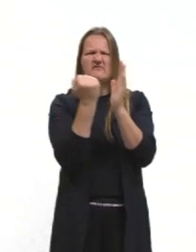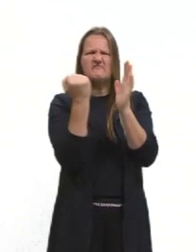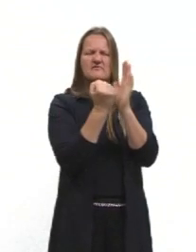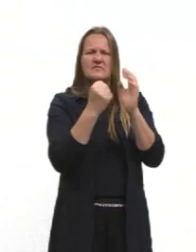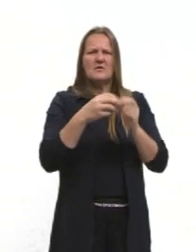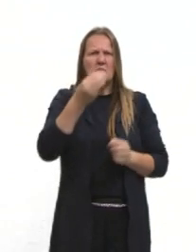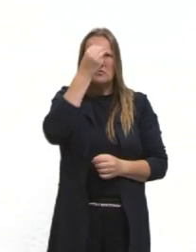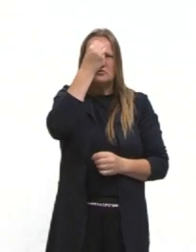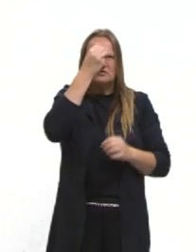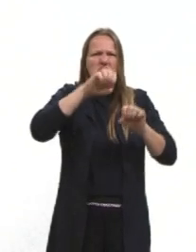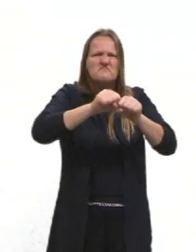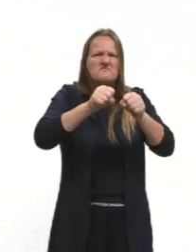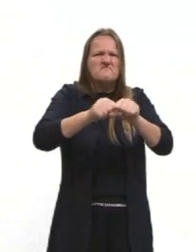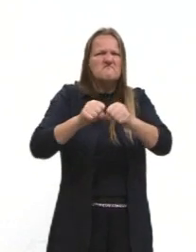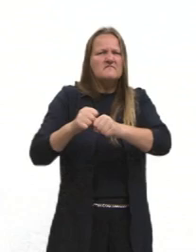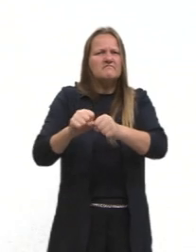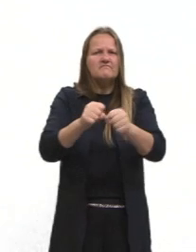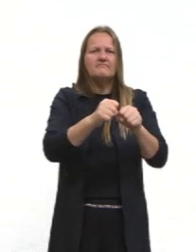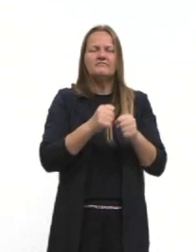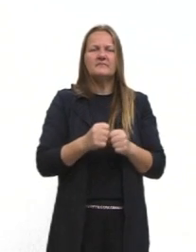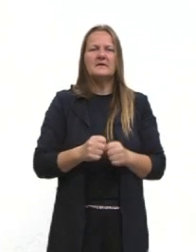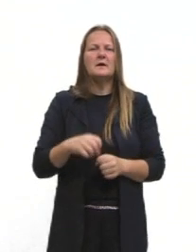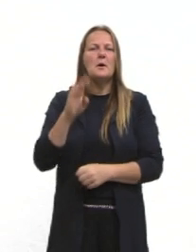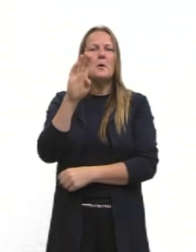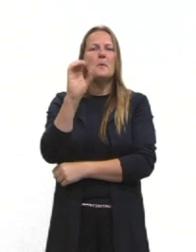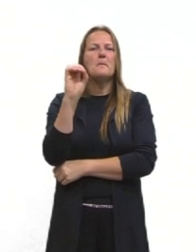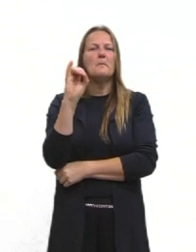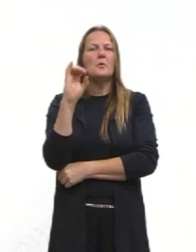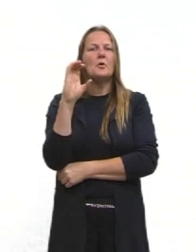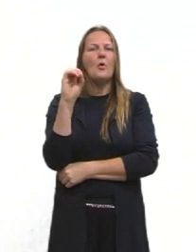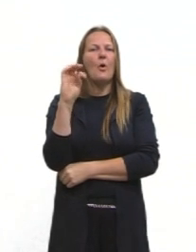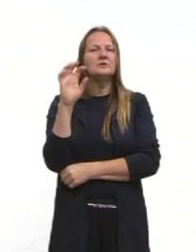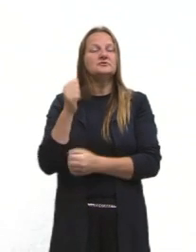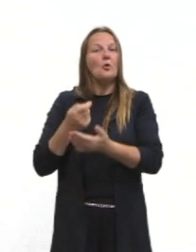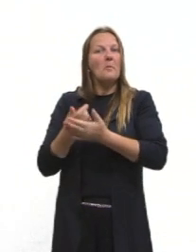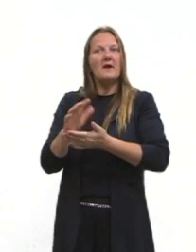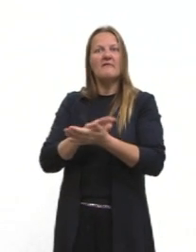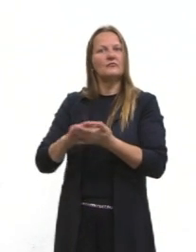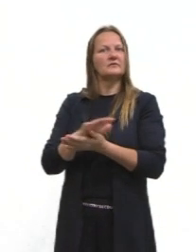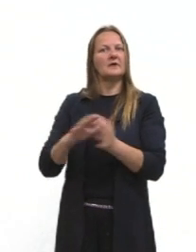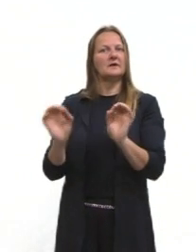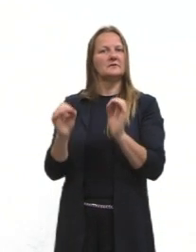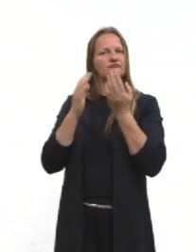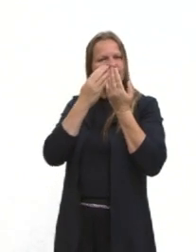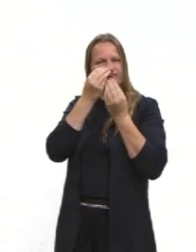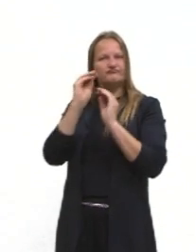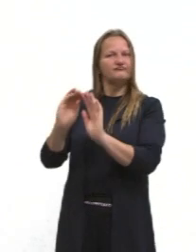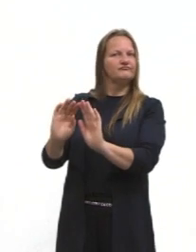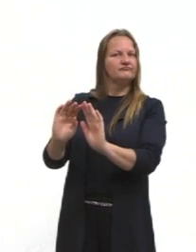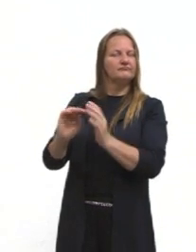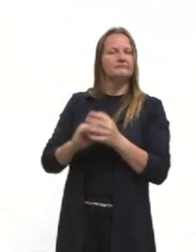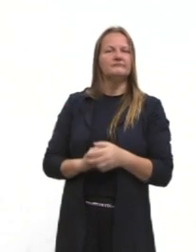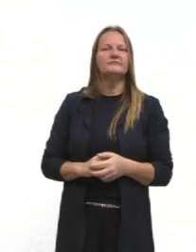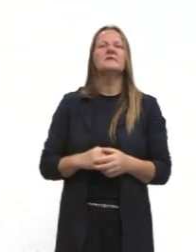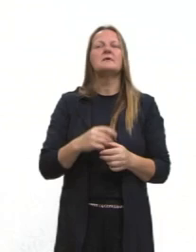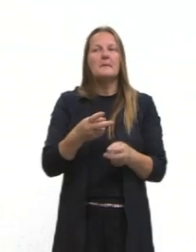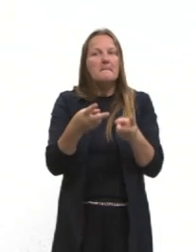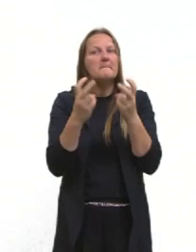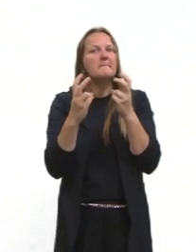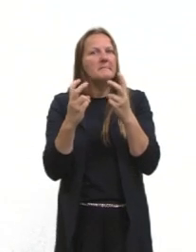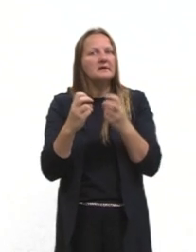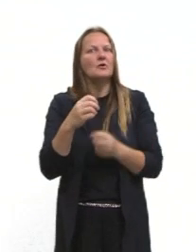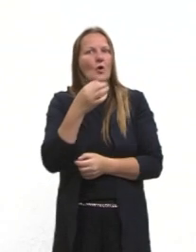judeus. Os nazistas também chamaram boicotes às lojas de judeus, estabelecimentos. Então, aí uma perseguição bem